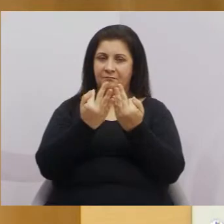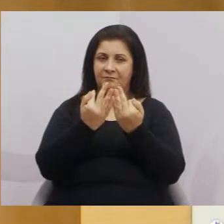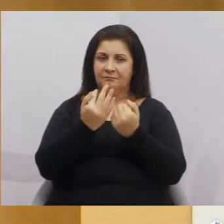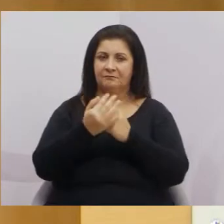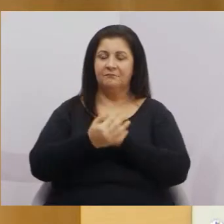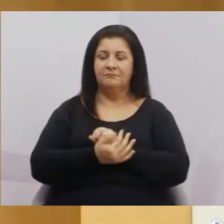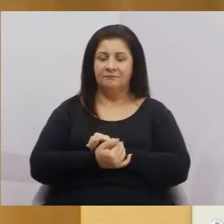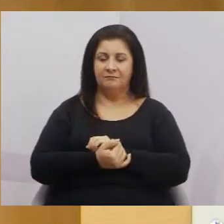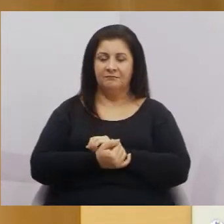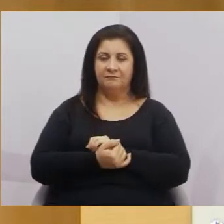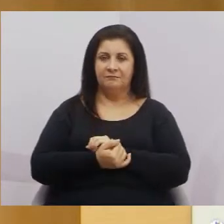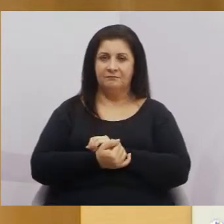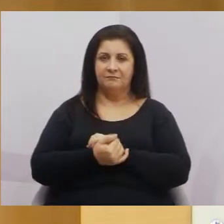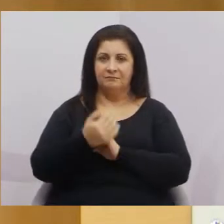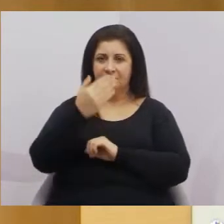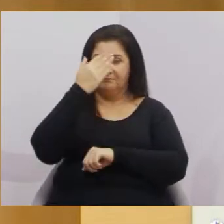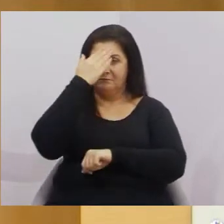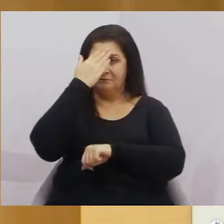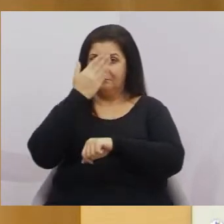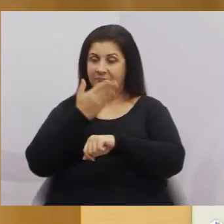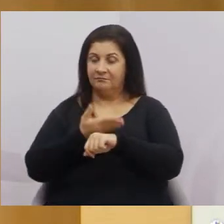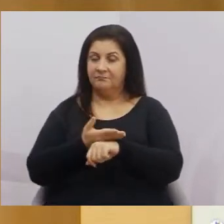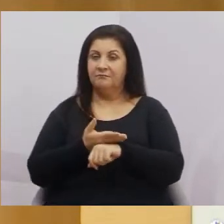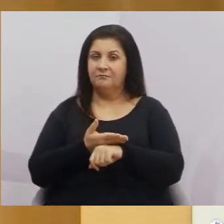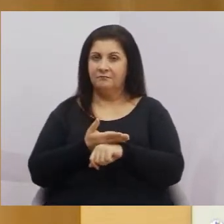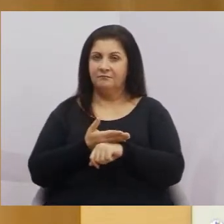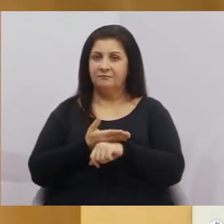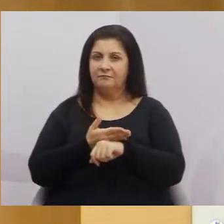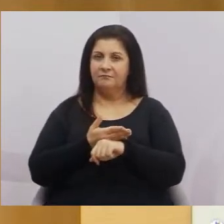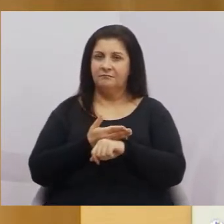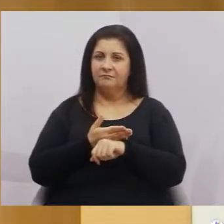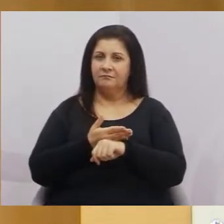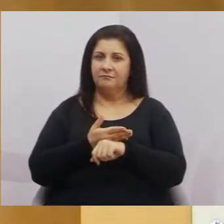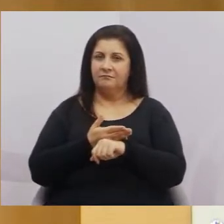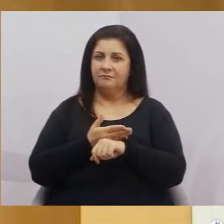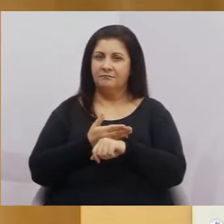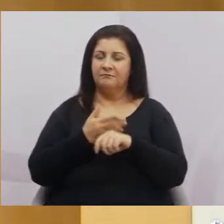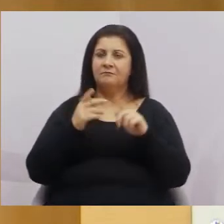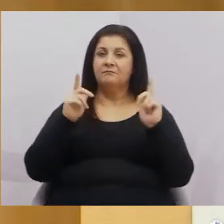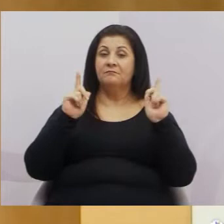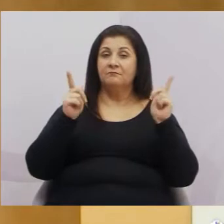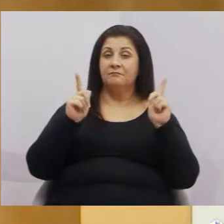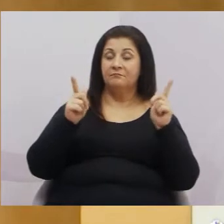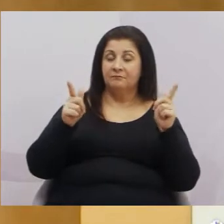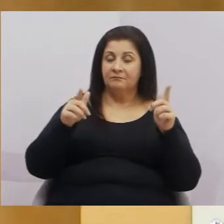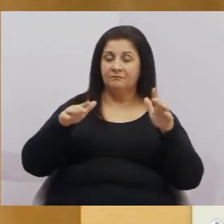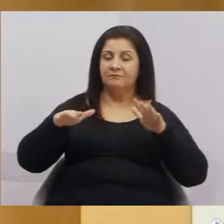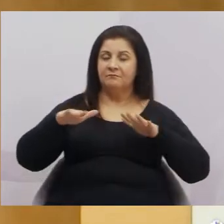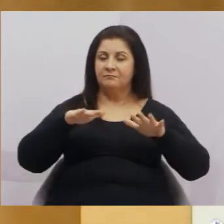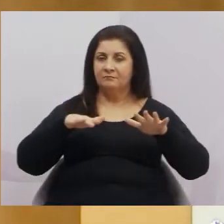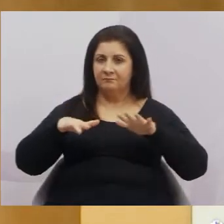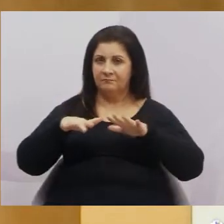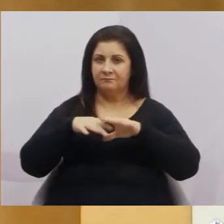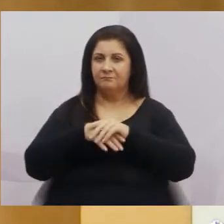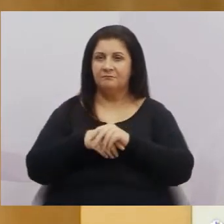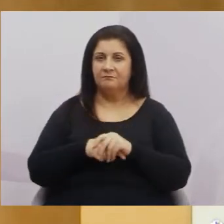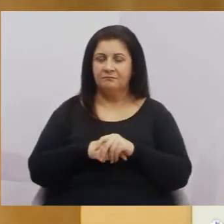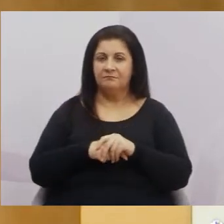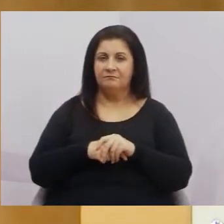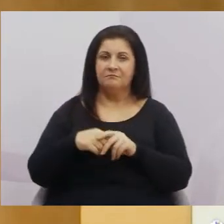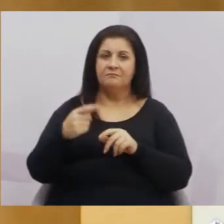E eu tenho certeza que esse manifesto, ele vem para poder, então,